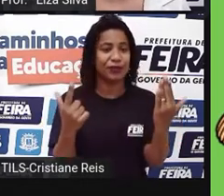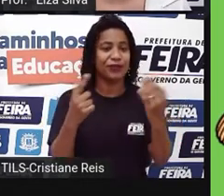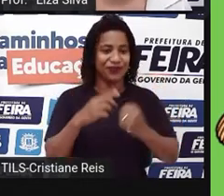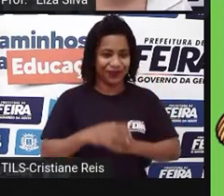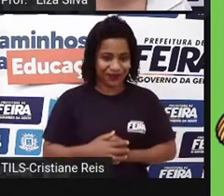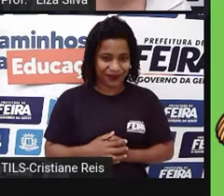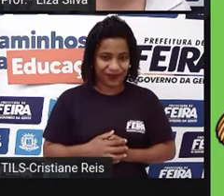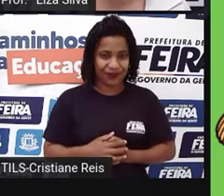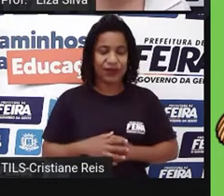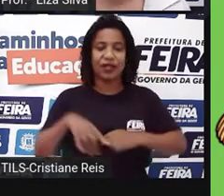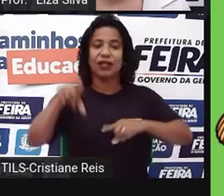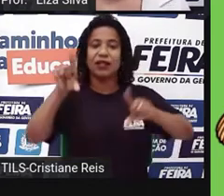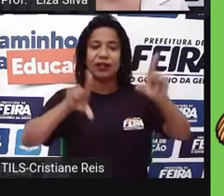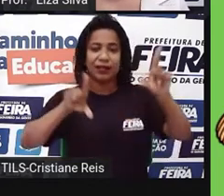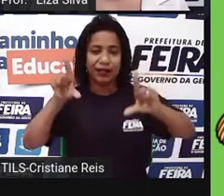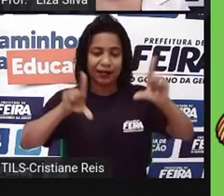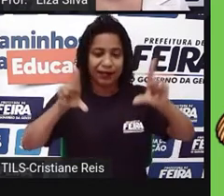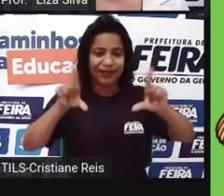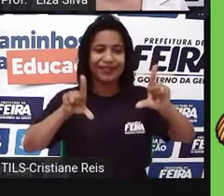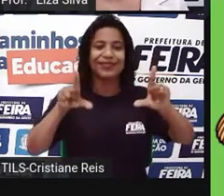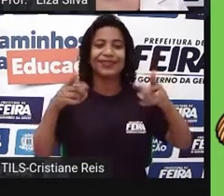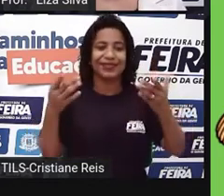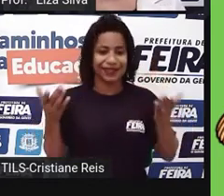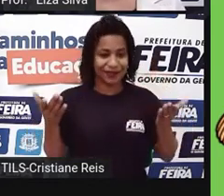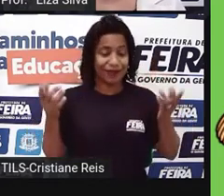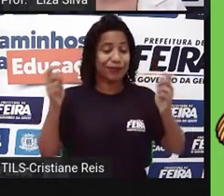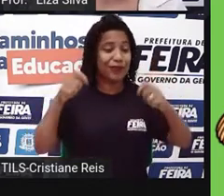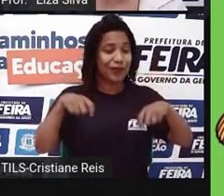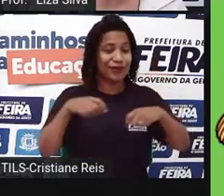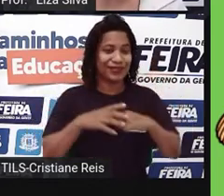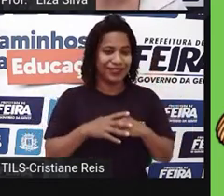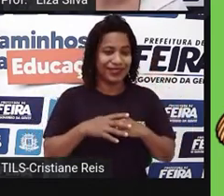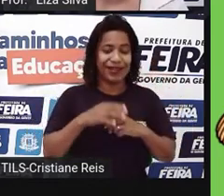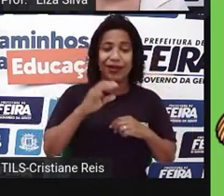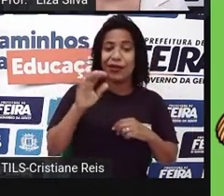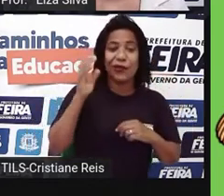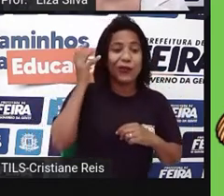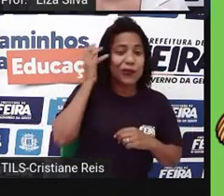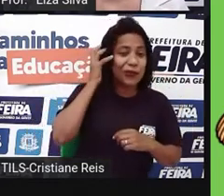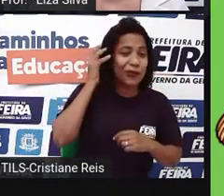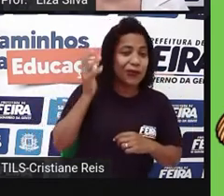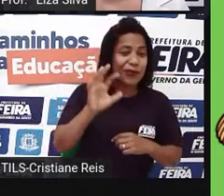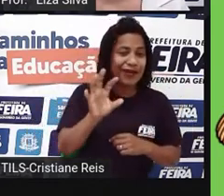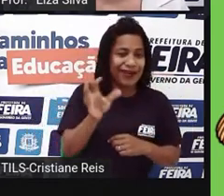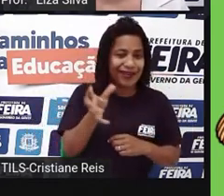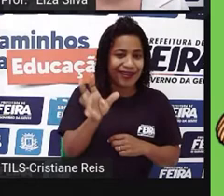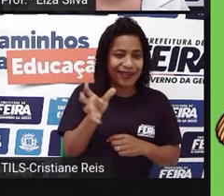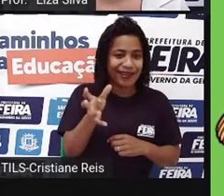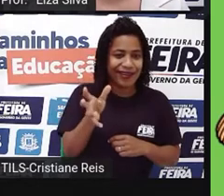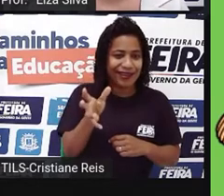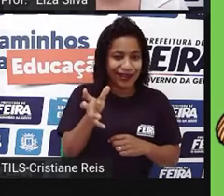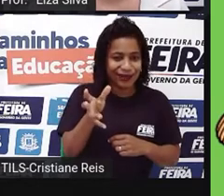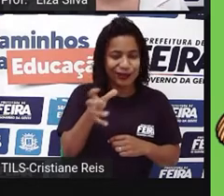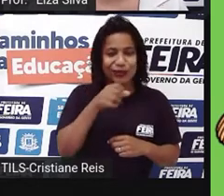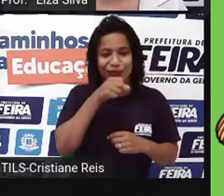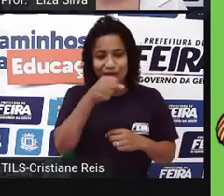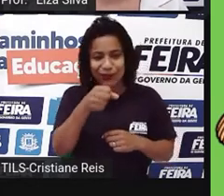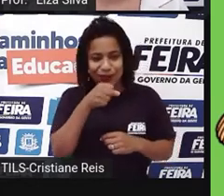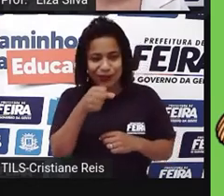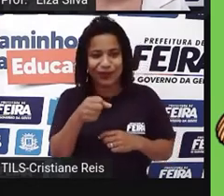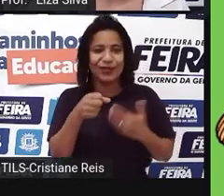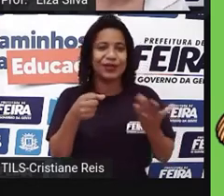jornais televisivos, os jornais que são veiculados em rádios, ou podem ser também veiculadas